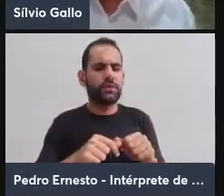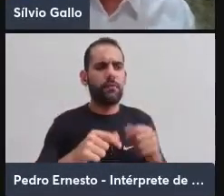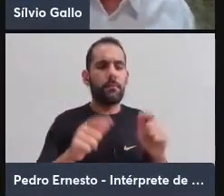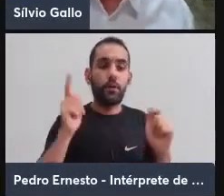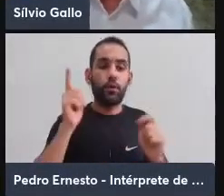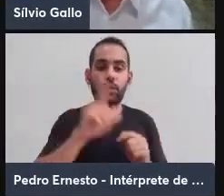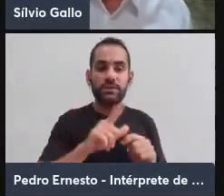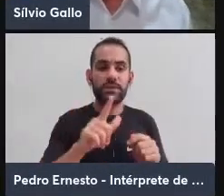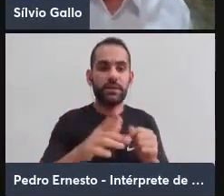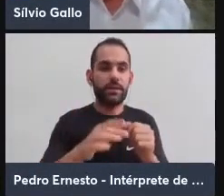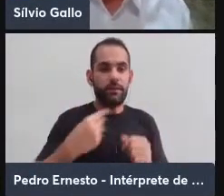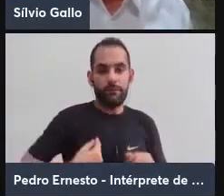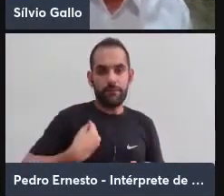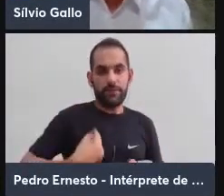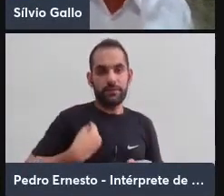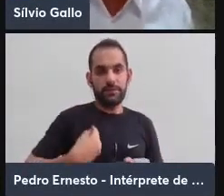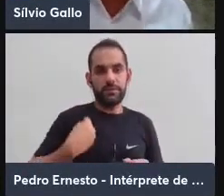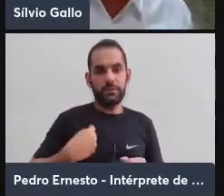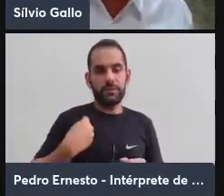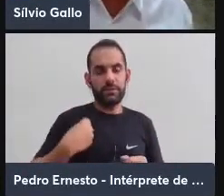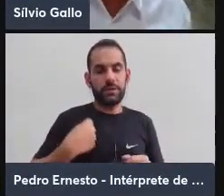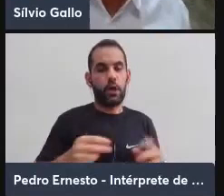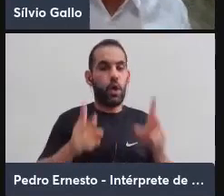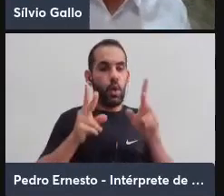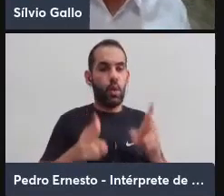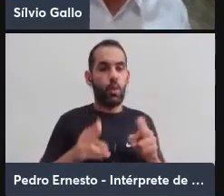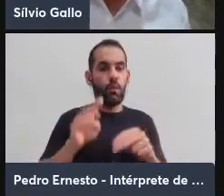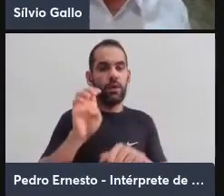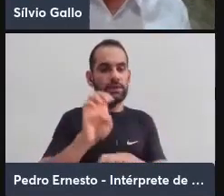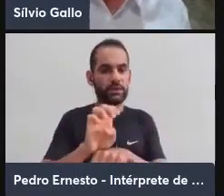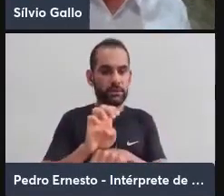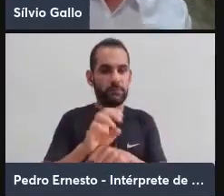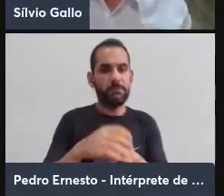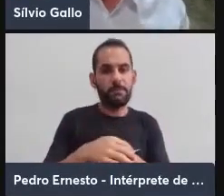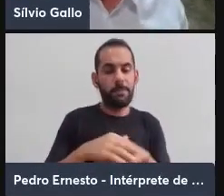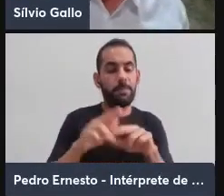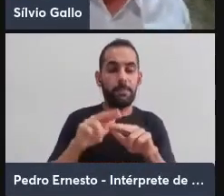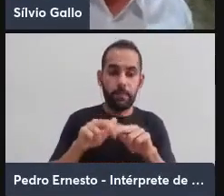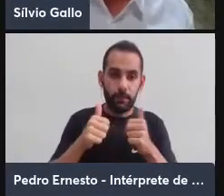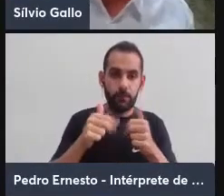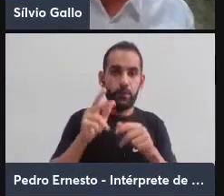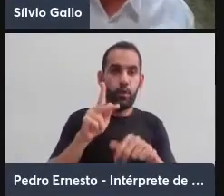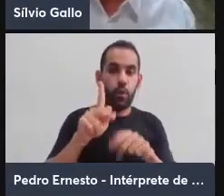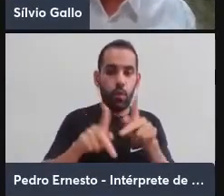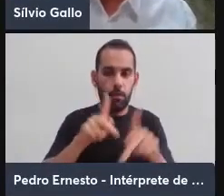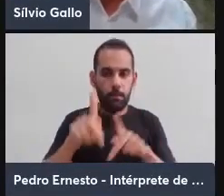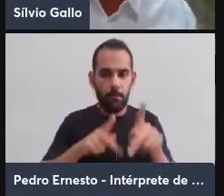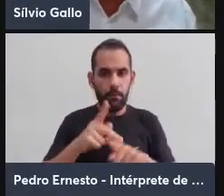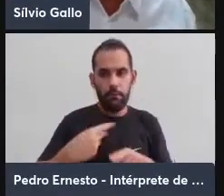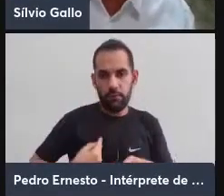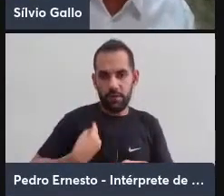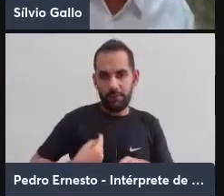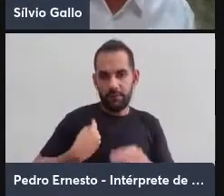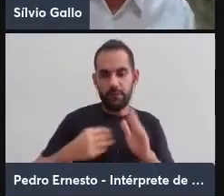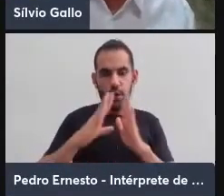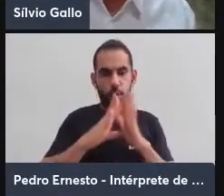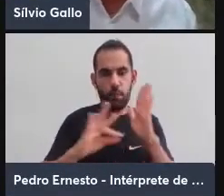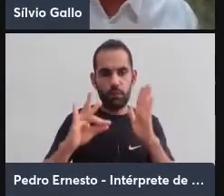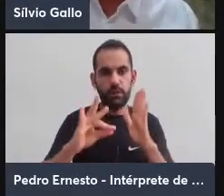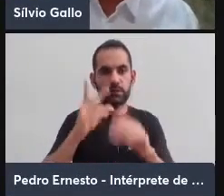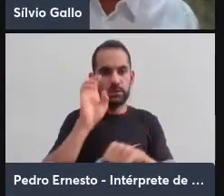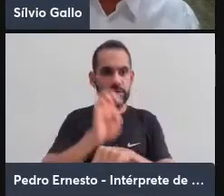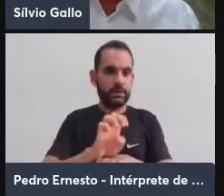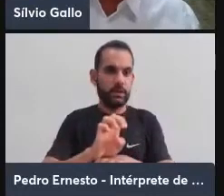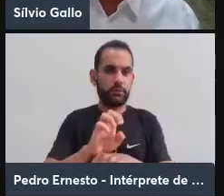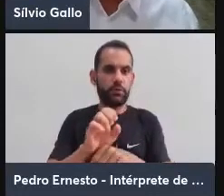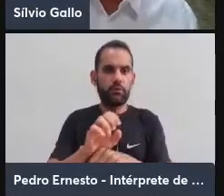existir enquanto Estado. Portanto, os povos que vivem sob o modelo do Estado, vivem sob a ordem